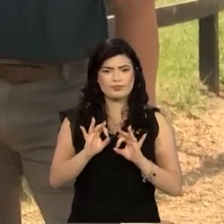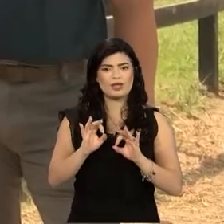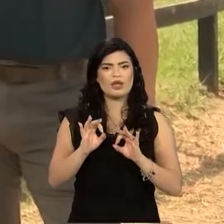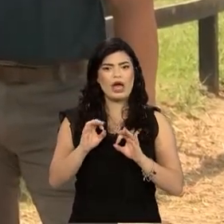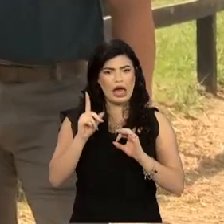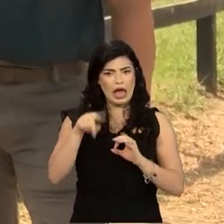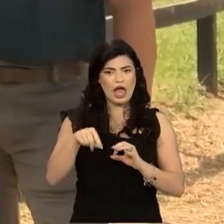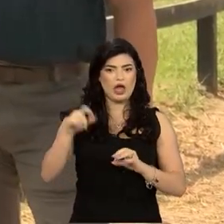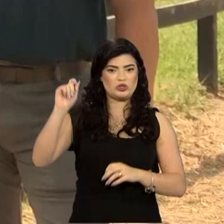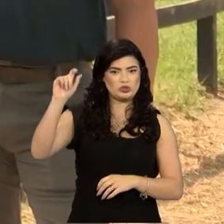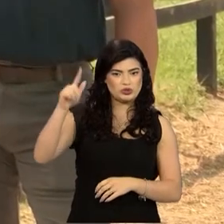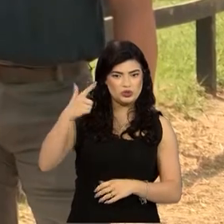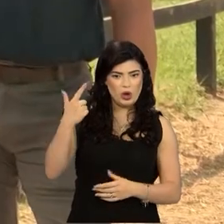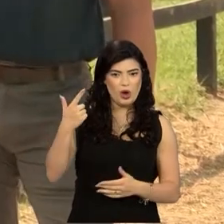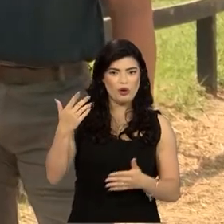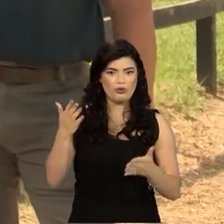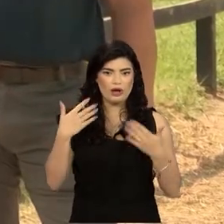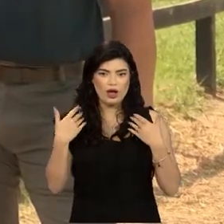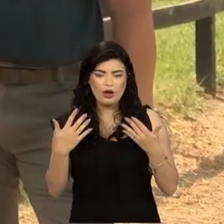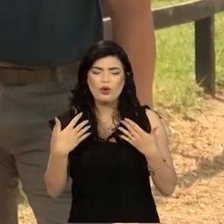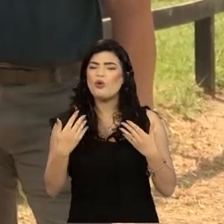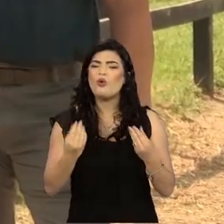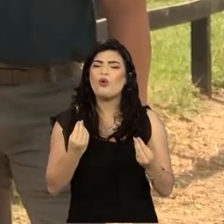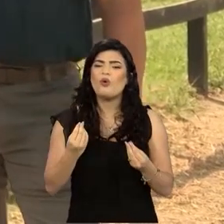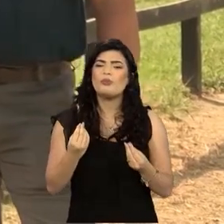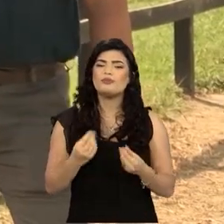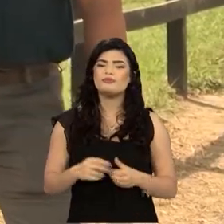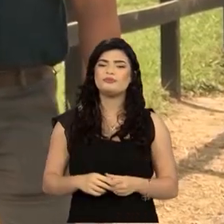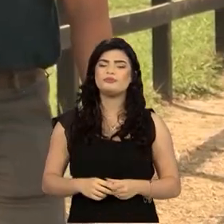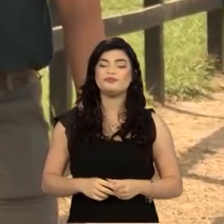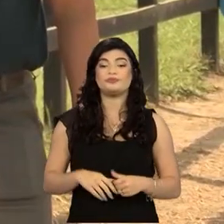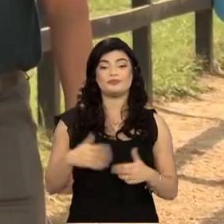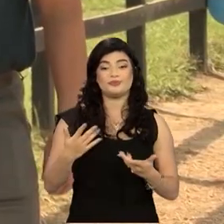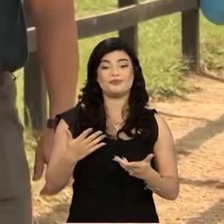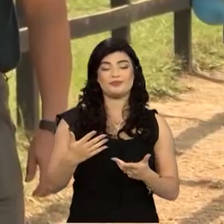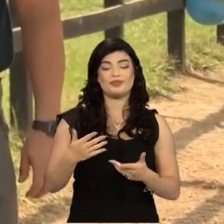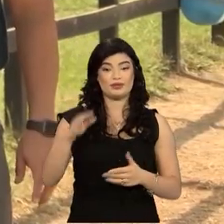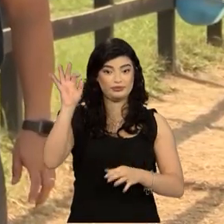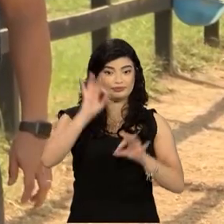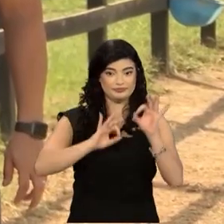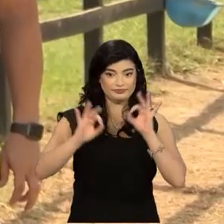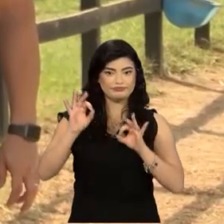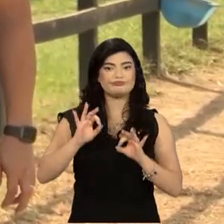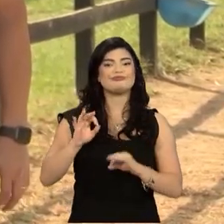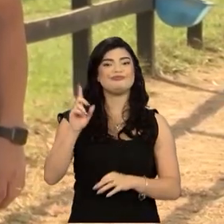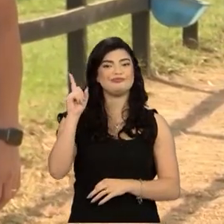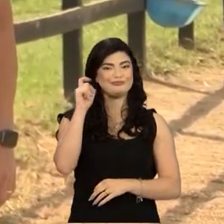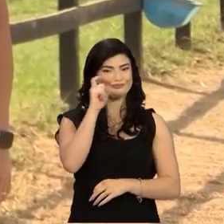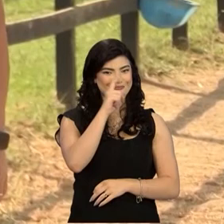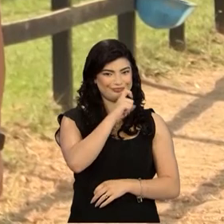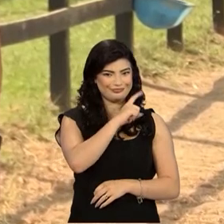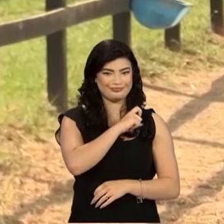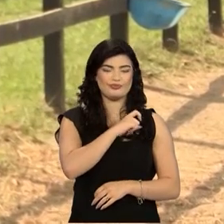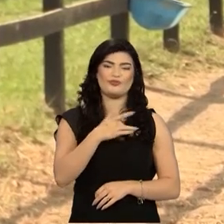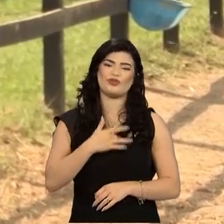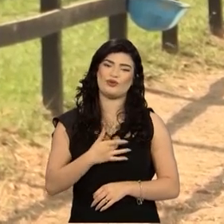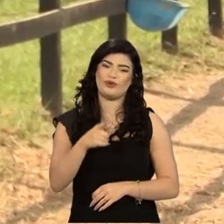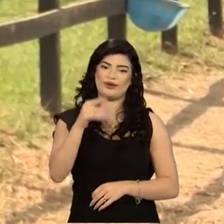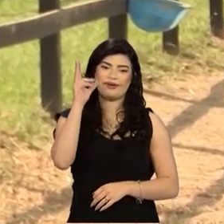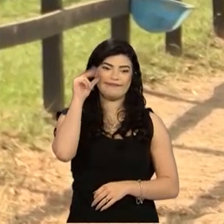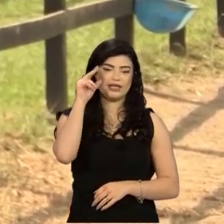tempo, o verão? Como é que é isso aí? Marquinho, as moscas atormentam o mundo dos cavalos.